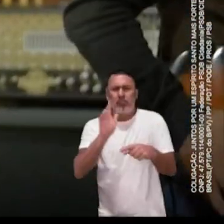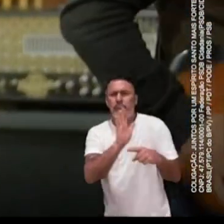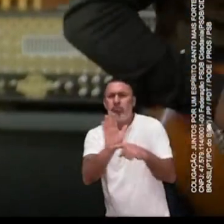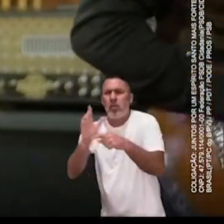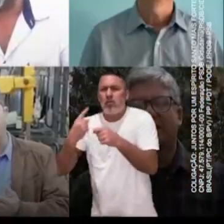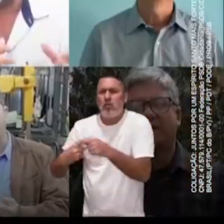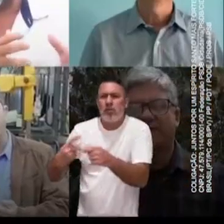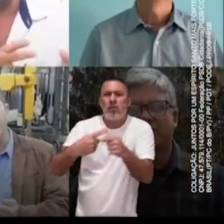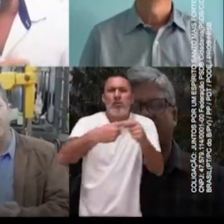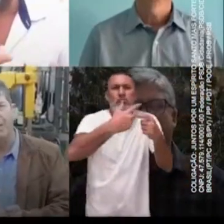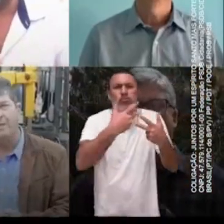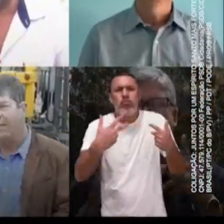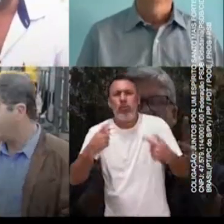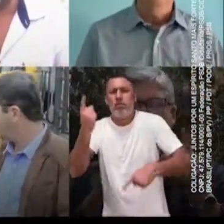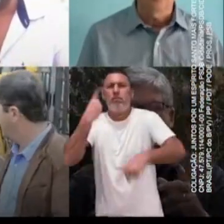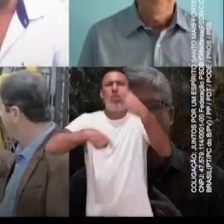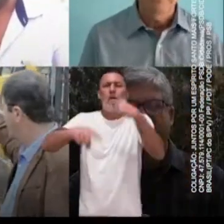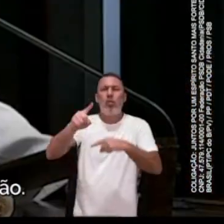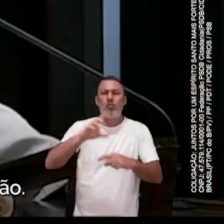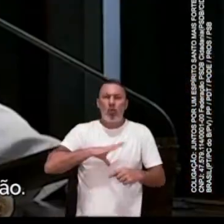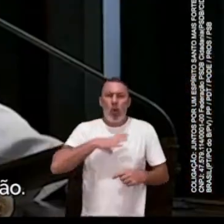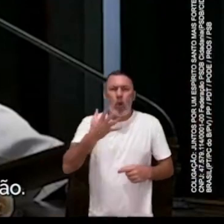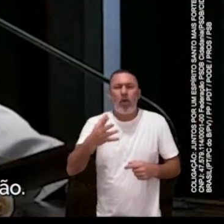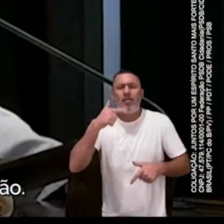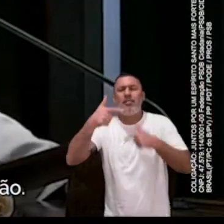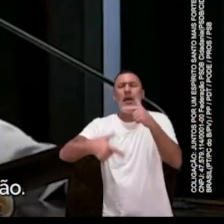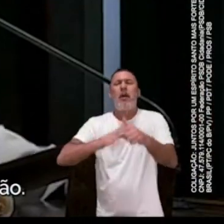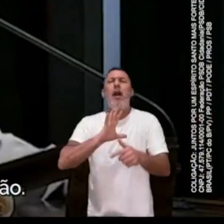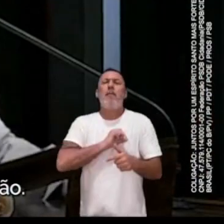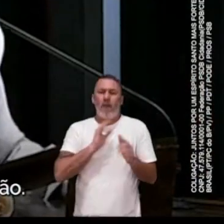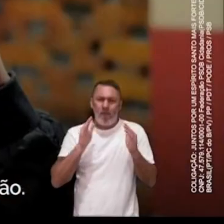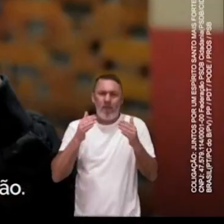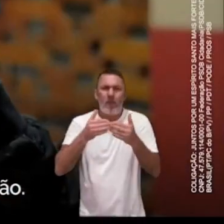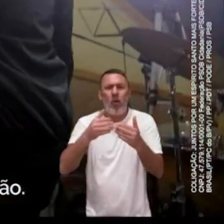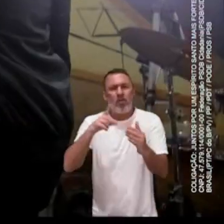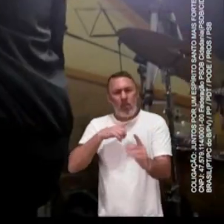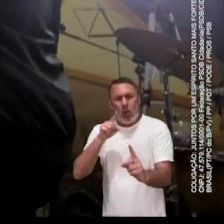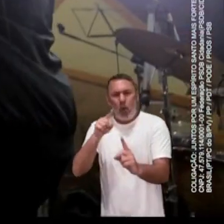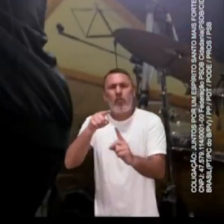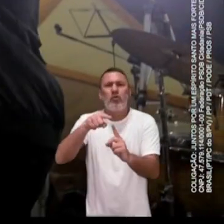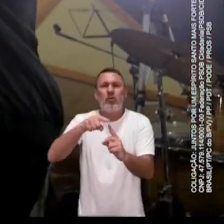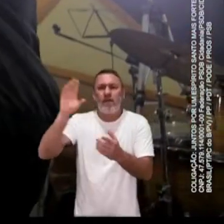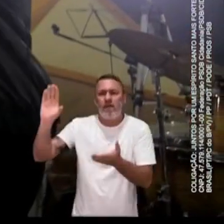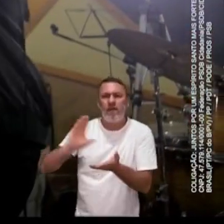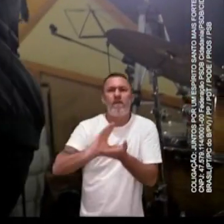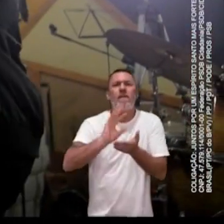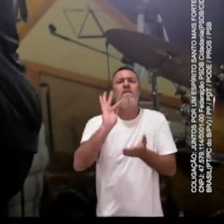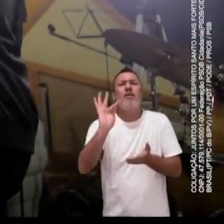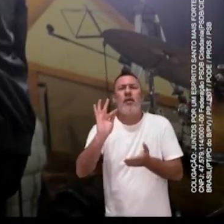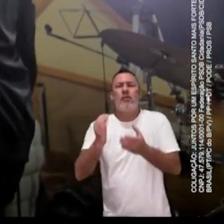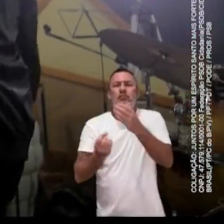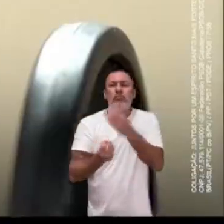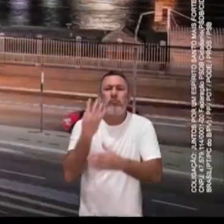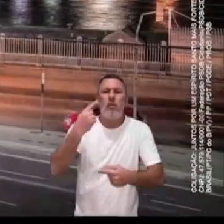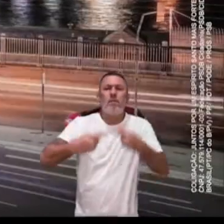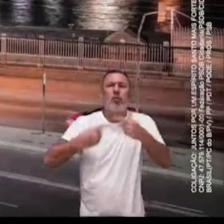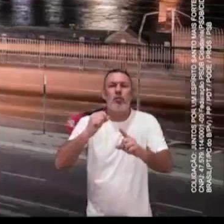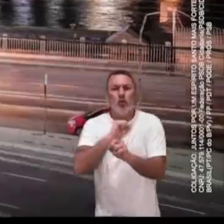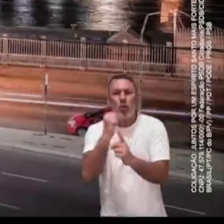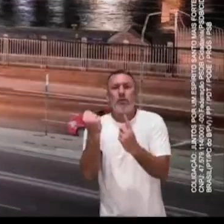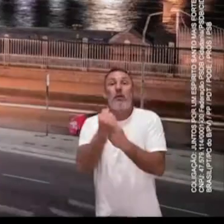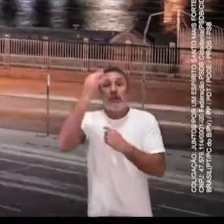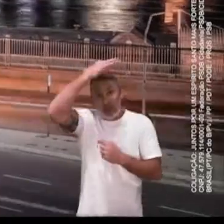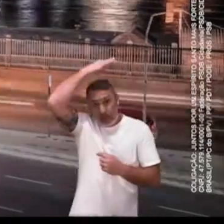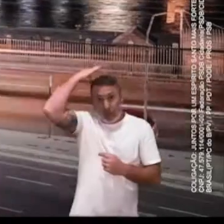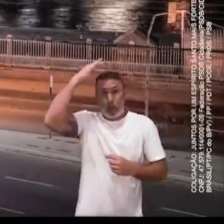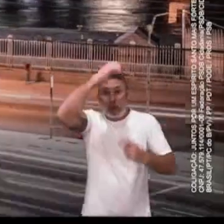carateriação. Municipalista de alma e coração. E trabalha com amor, garra e determinação. Recursos federais, políticas sociais. E o nosso